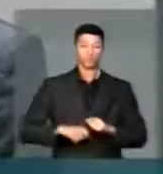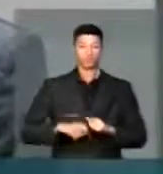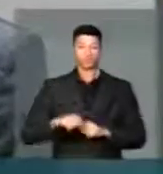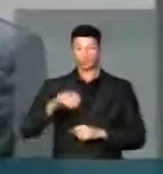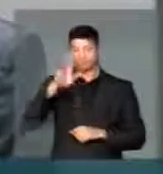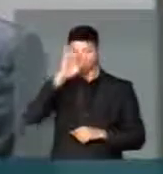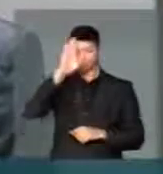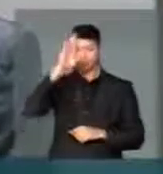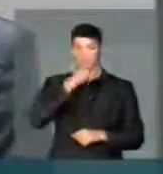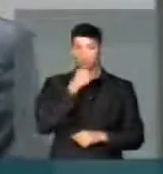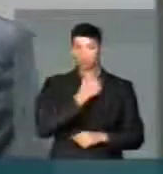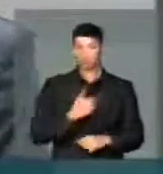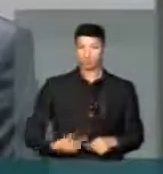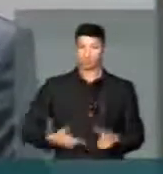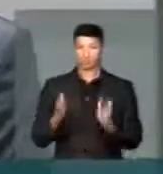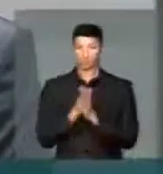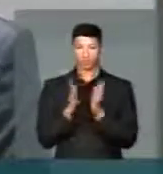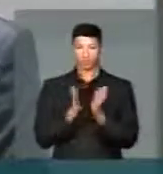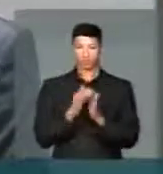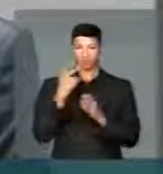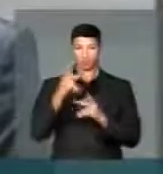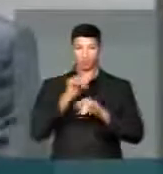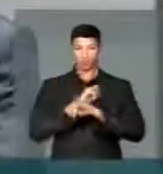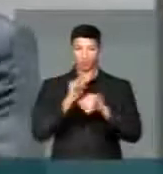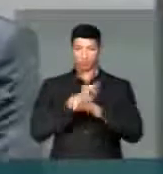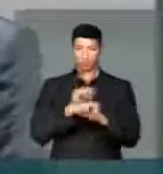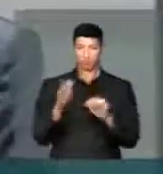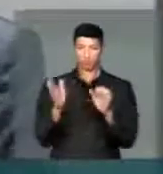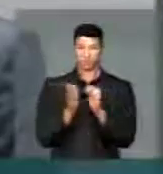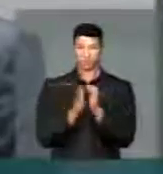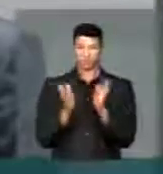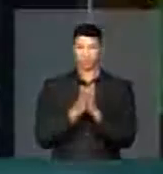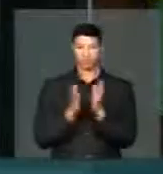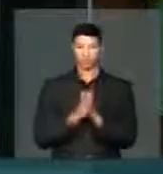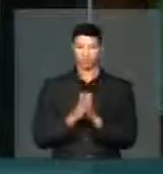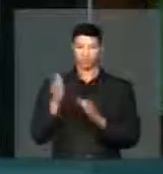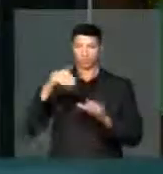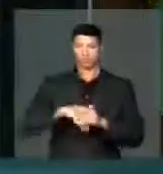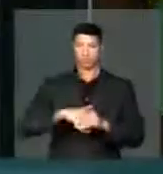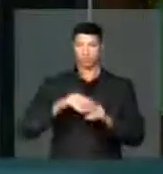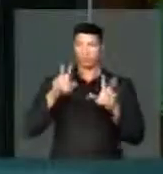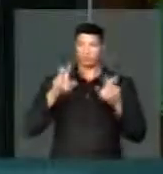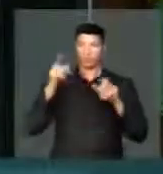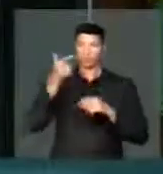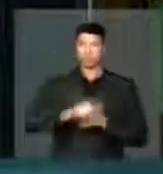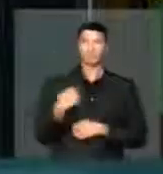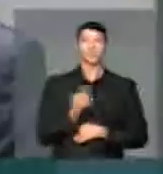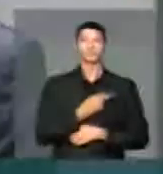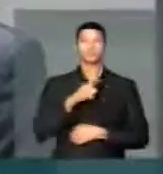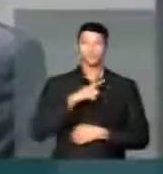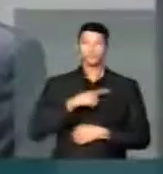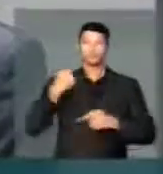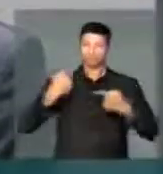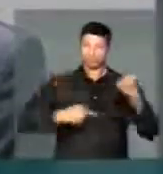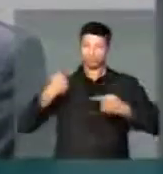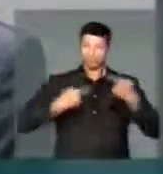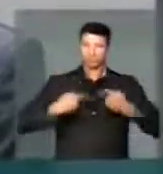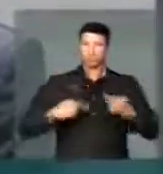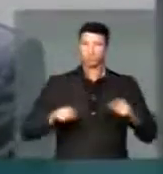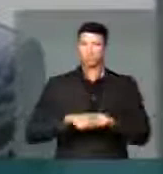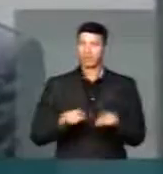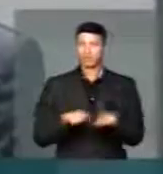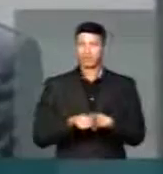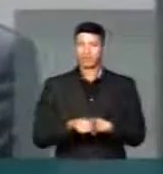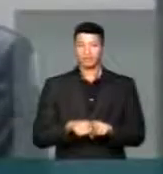princípios de um homem público. Parabéns pelo seu posicionamento, parabéns por levantar esse tema novamente que nós ainda teremos que discutir nessa